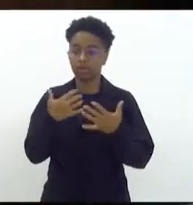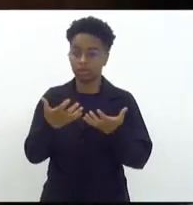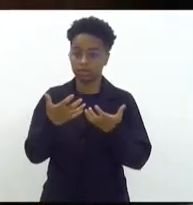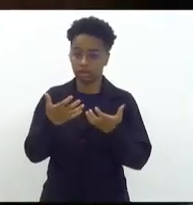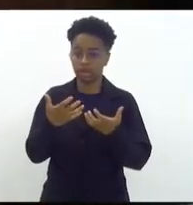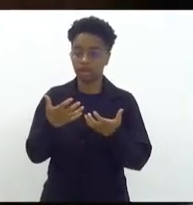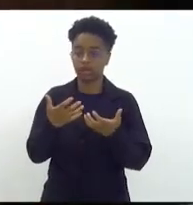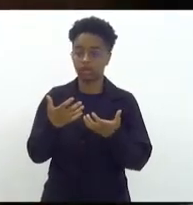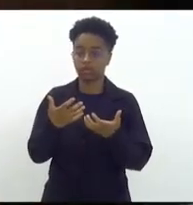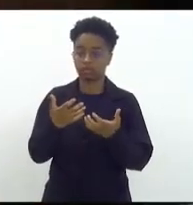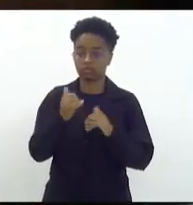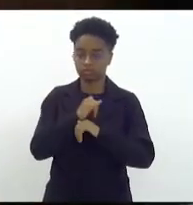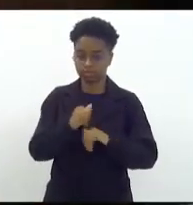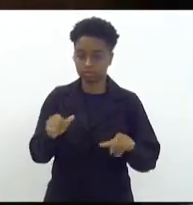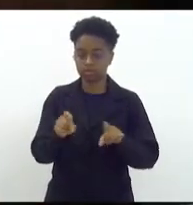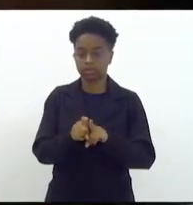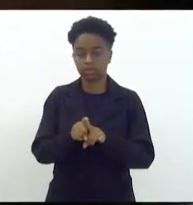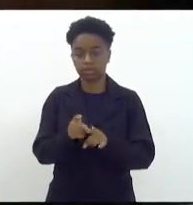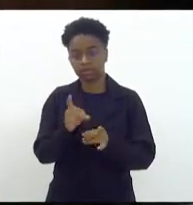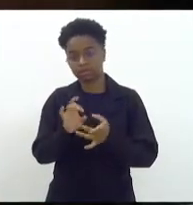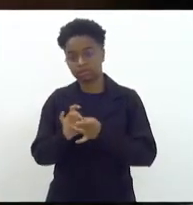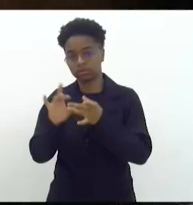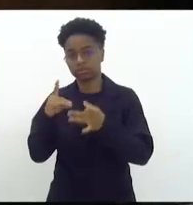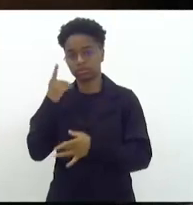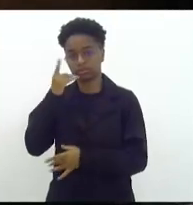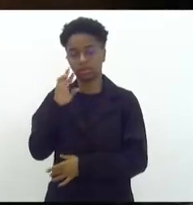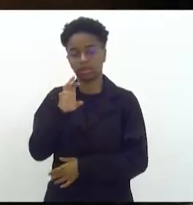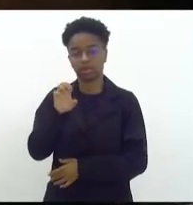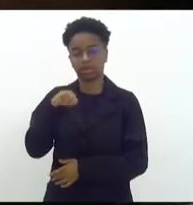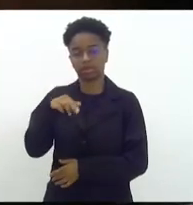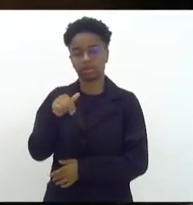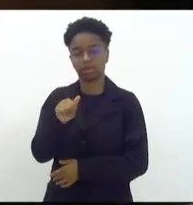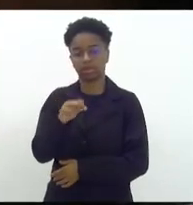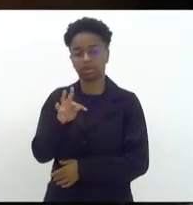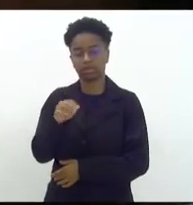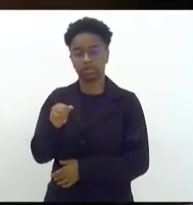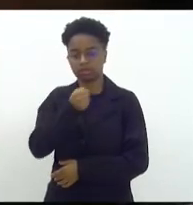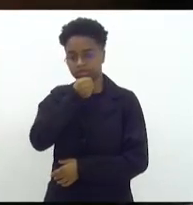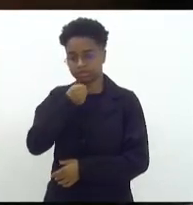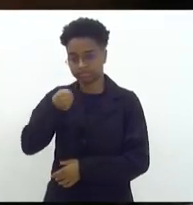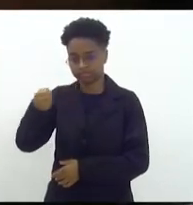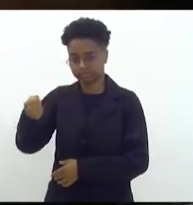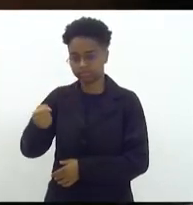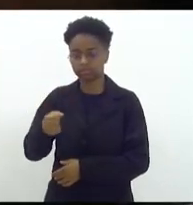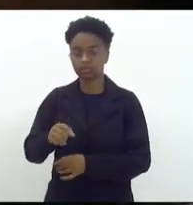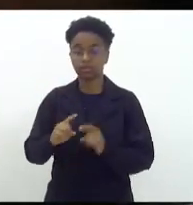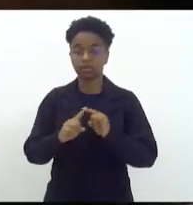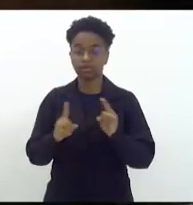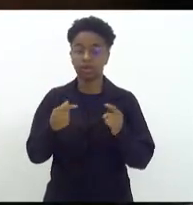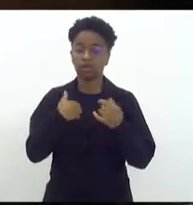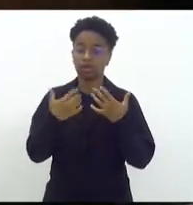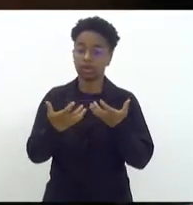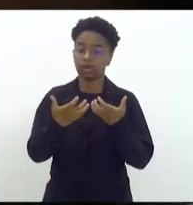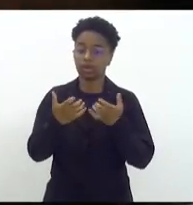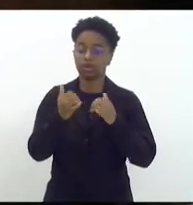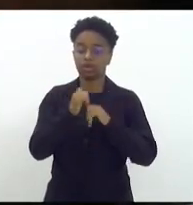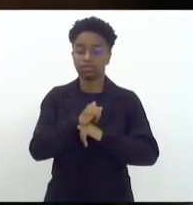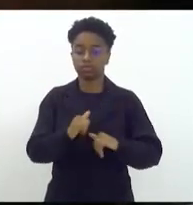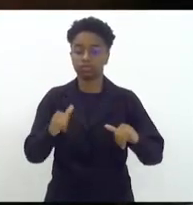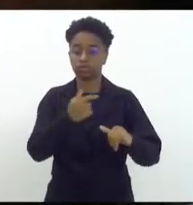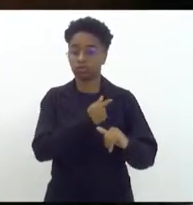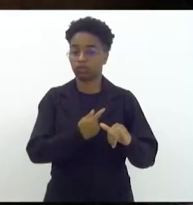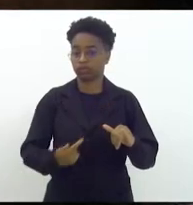para uma parte a deputada Renata, que tenho certeza que vai trazer contribuições importantes, mas eu quero aqui sensibilizar o